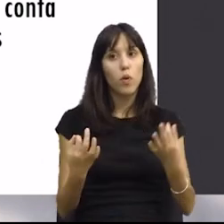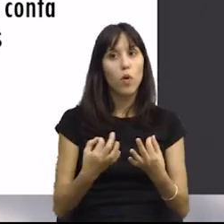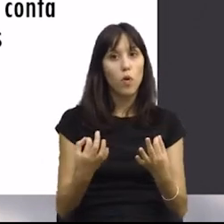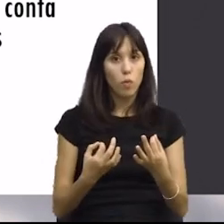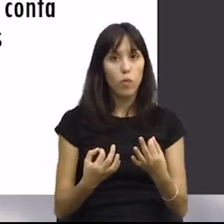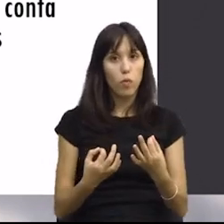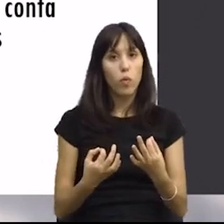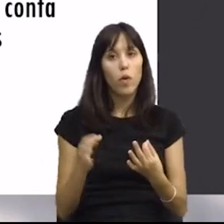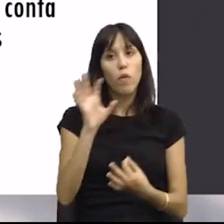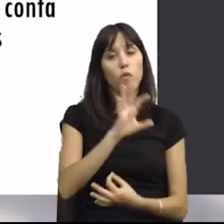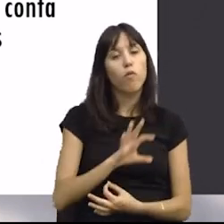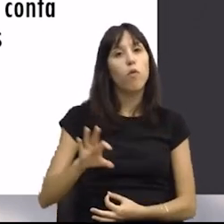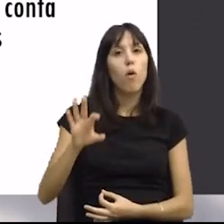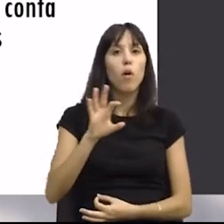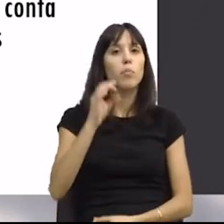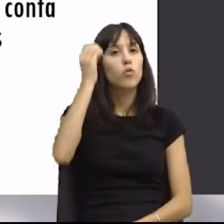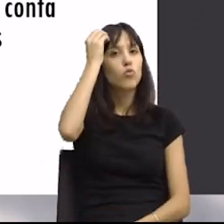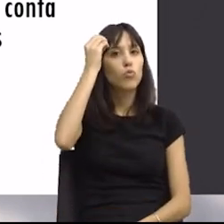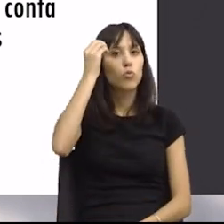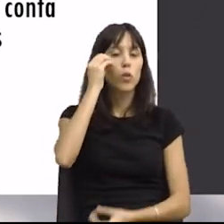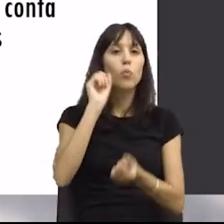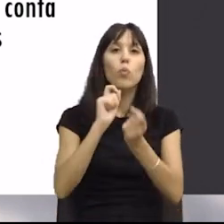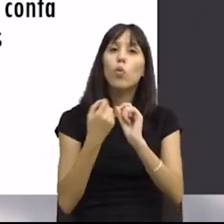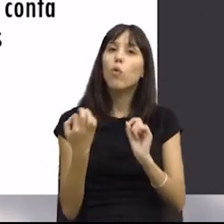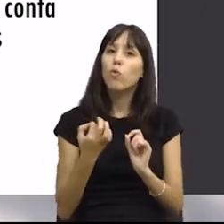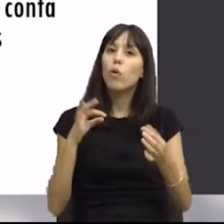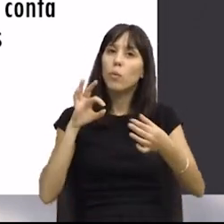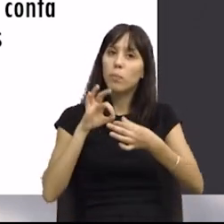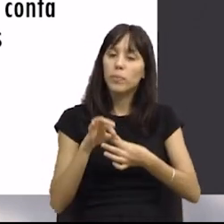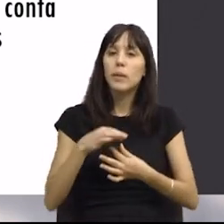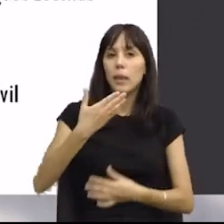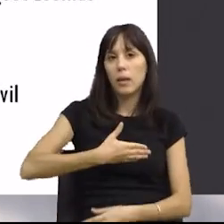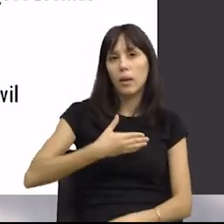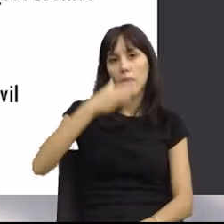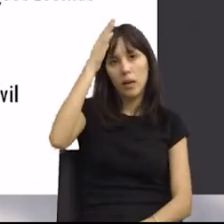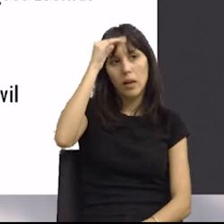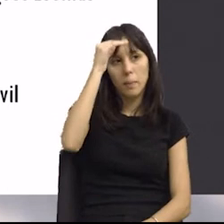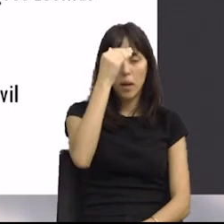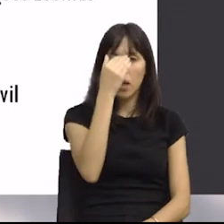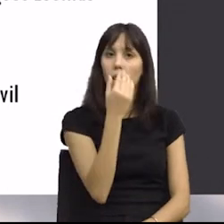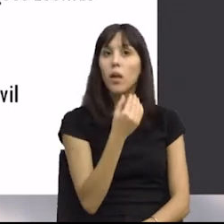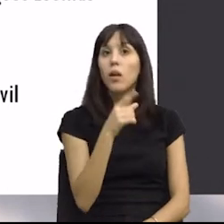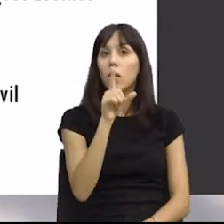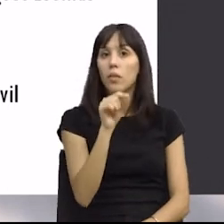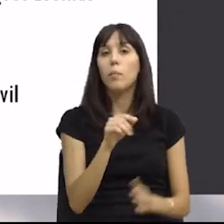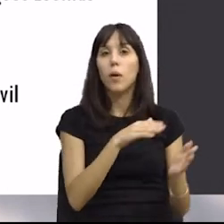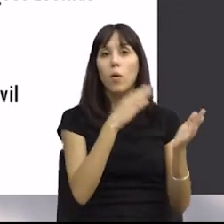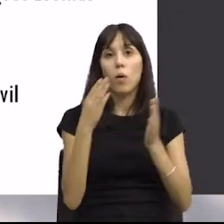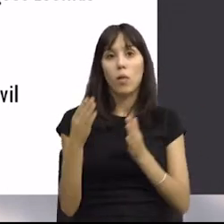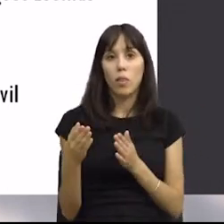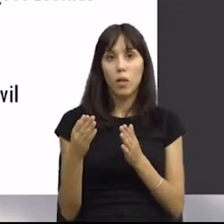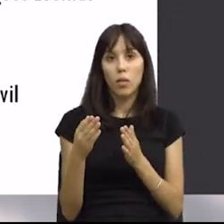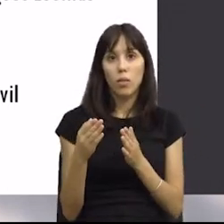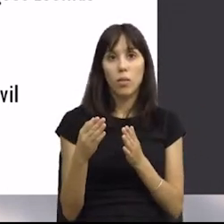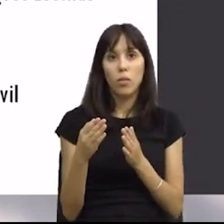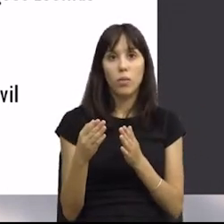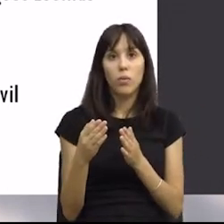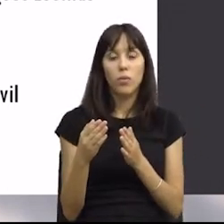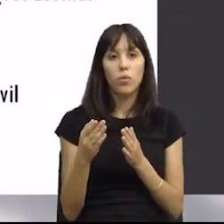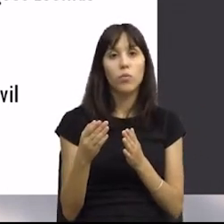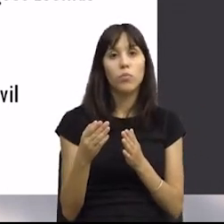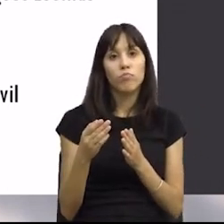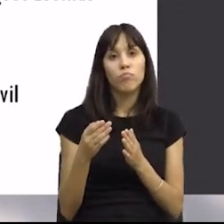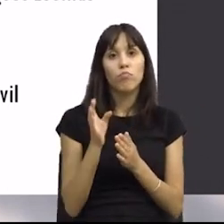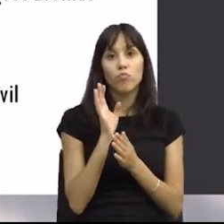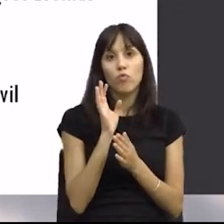mudanças do paradigma jurídico associado às questões dos direitos dos animais, bem como também naquilo que tem sido